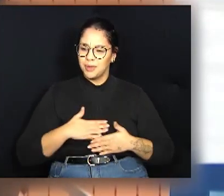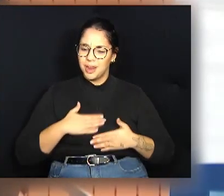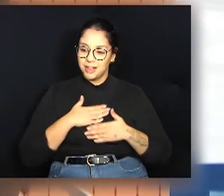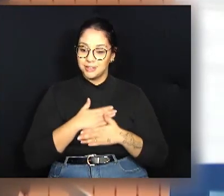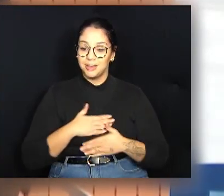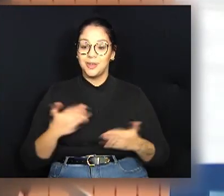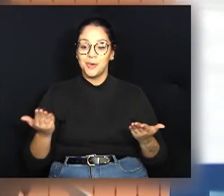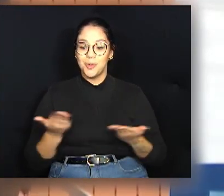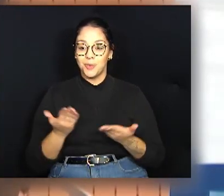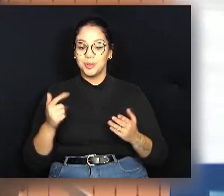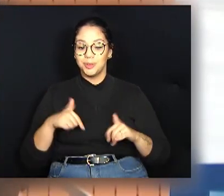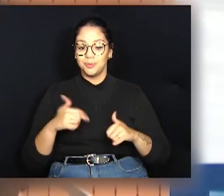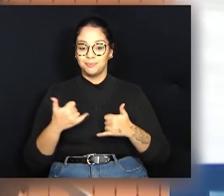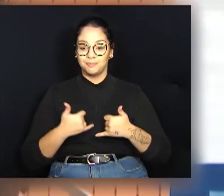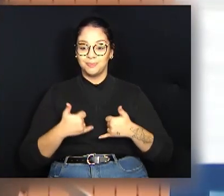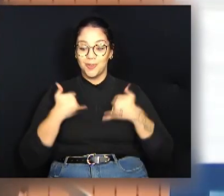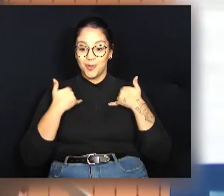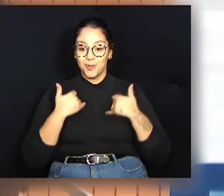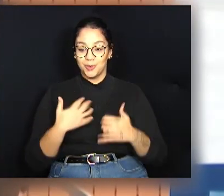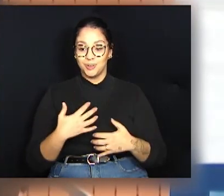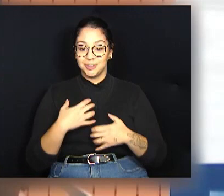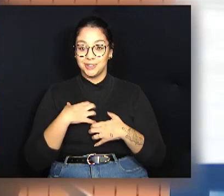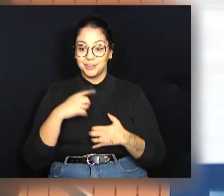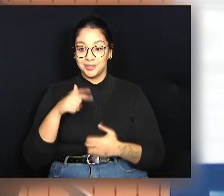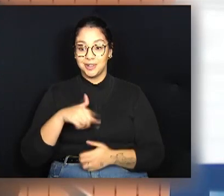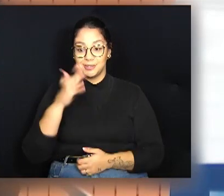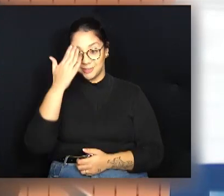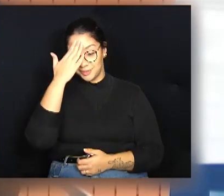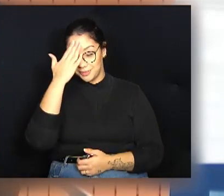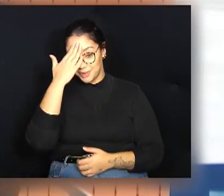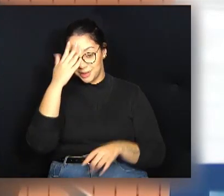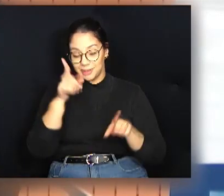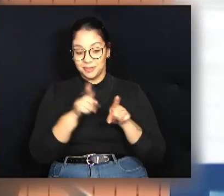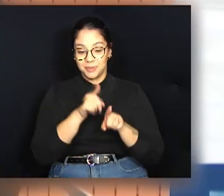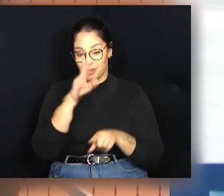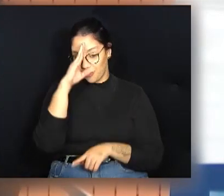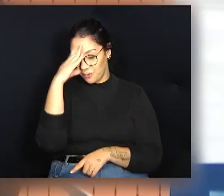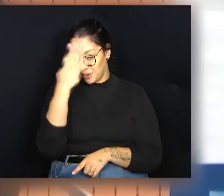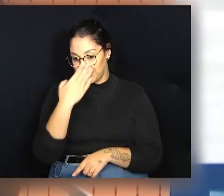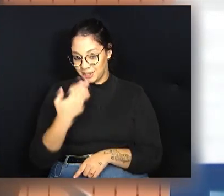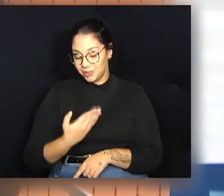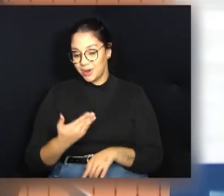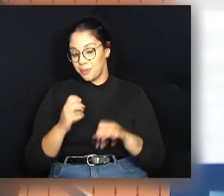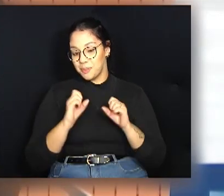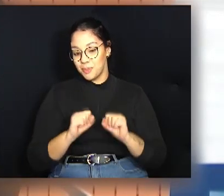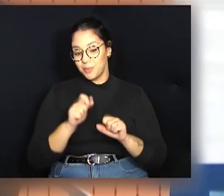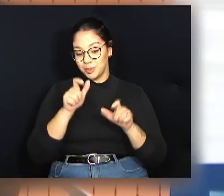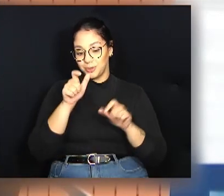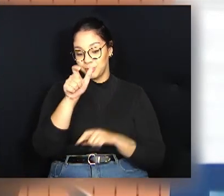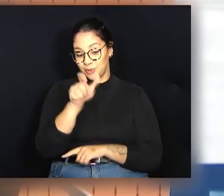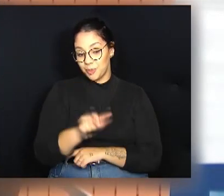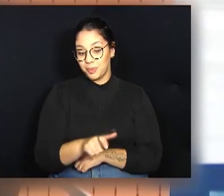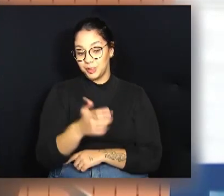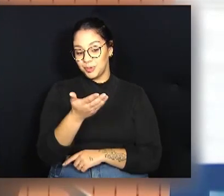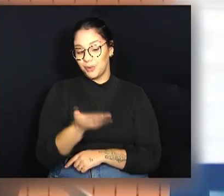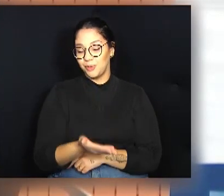aqui e com muito orgulho de saber que a gente pode homenagear a uma pessoa, assim que,